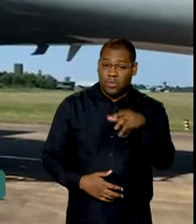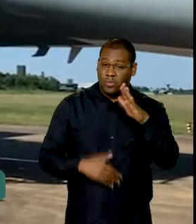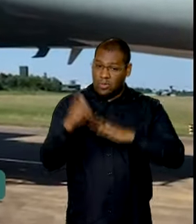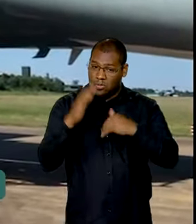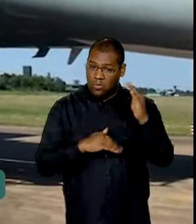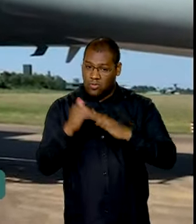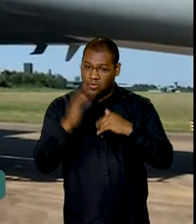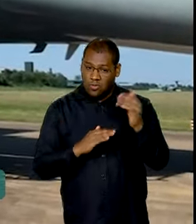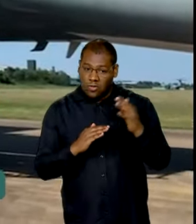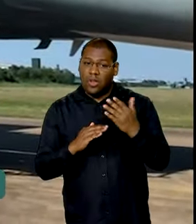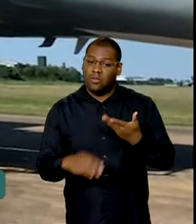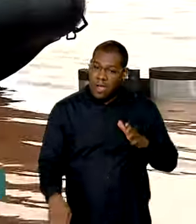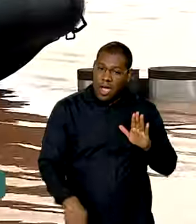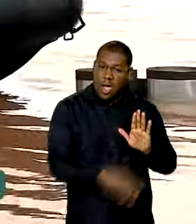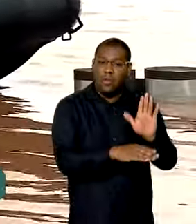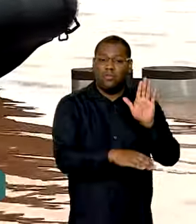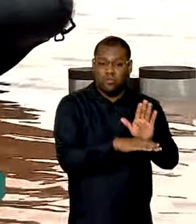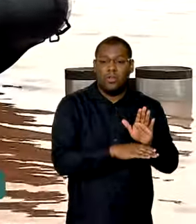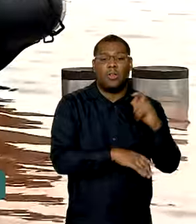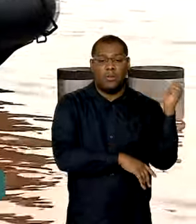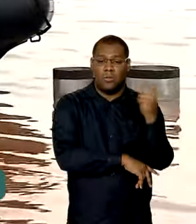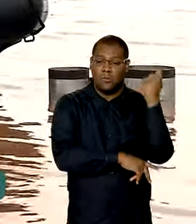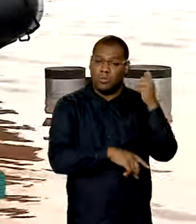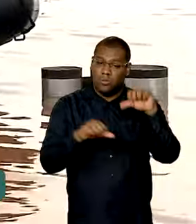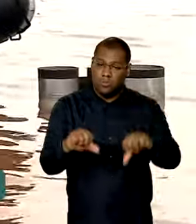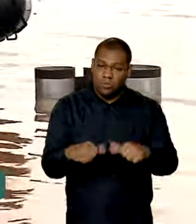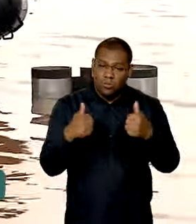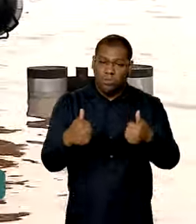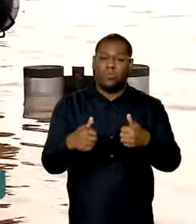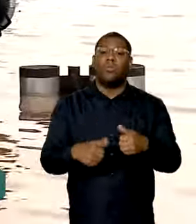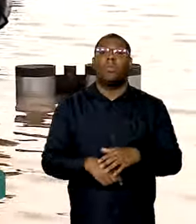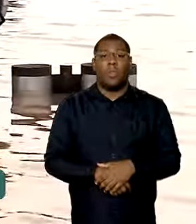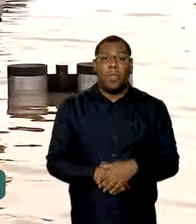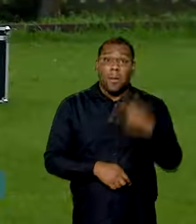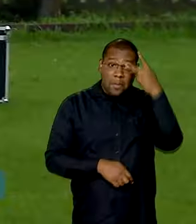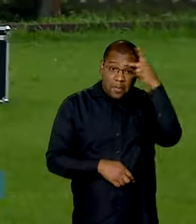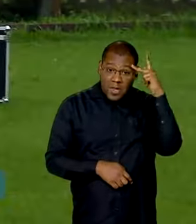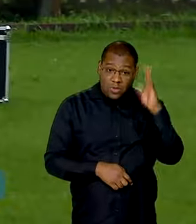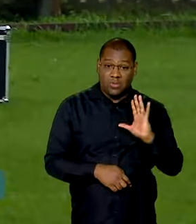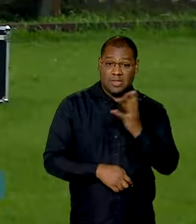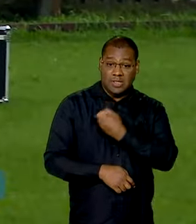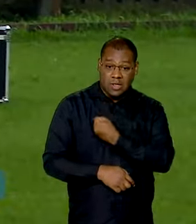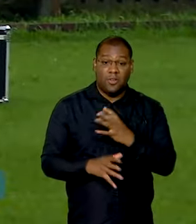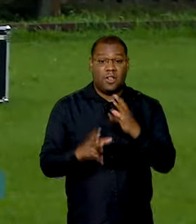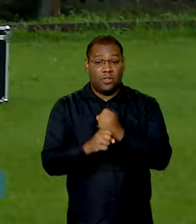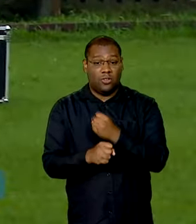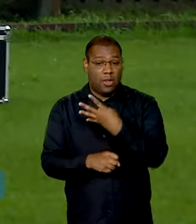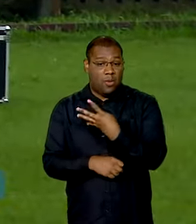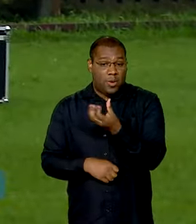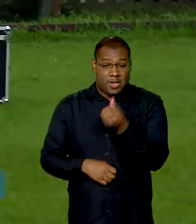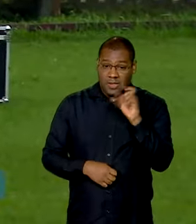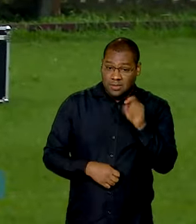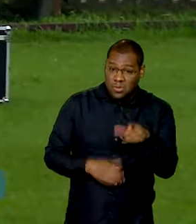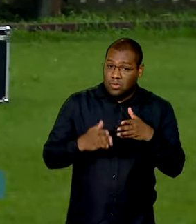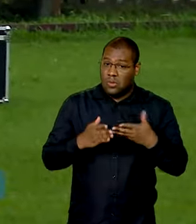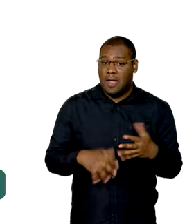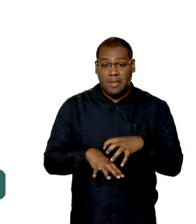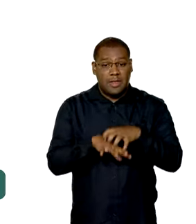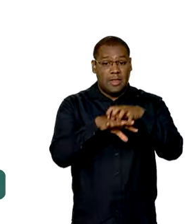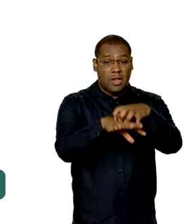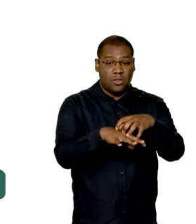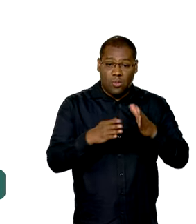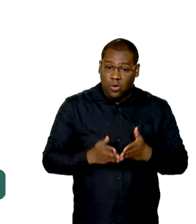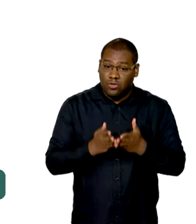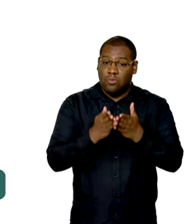envolvidos. Já foram realizados mais de 46 mil resgates por meios aéreo, terrestre e fluvial. As